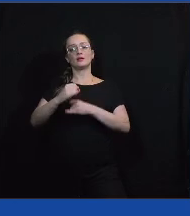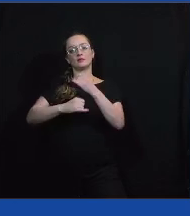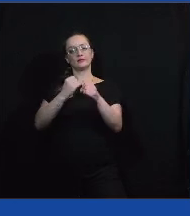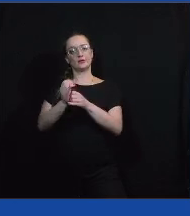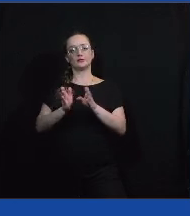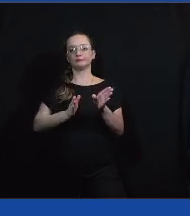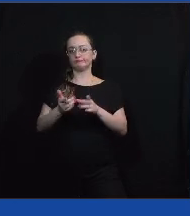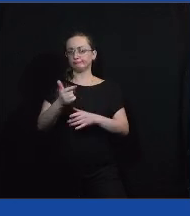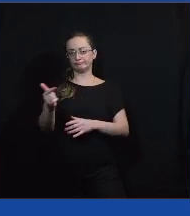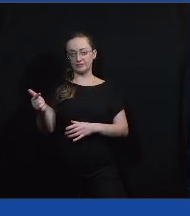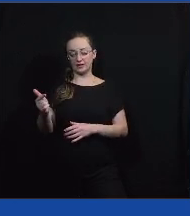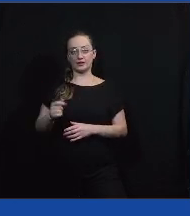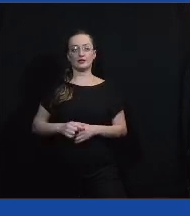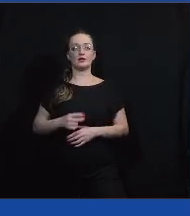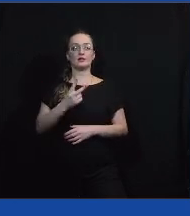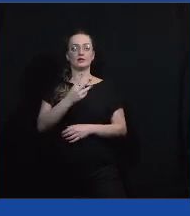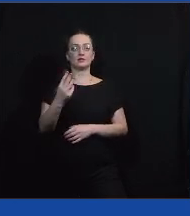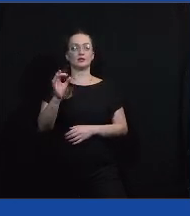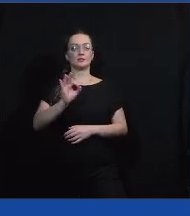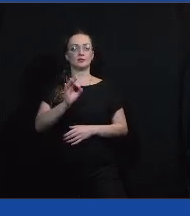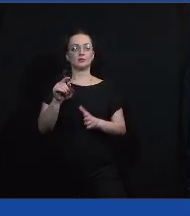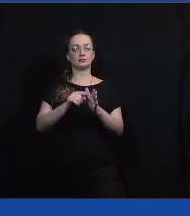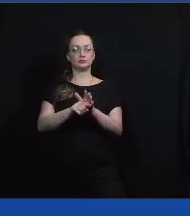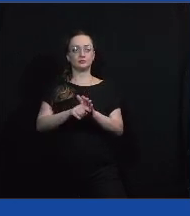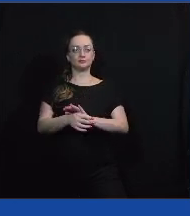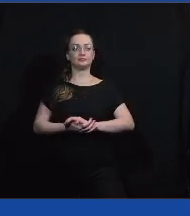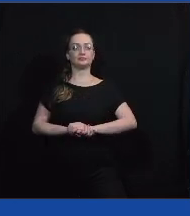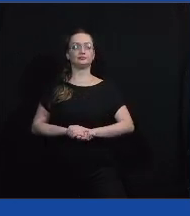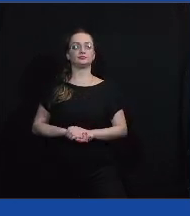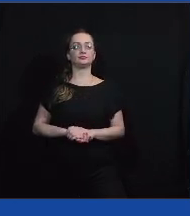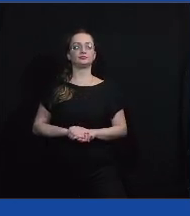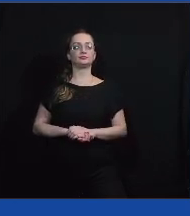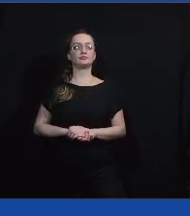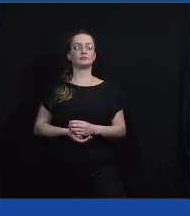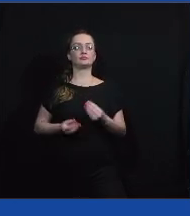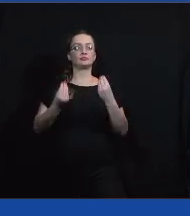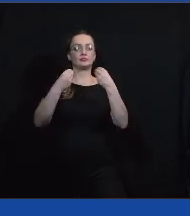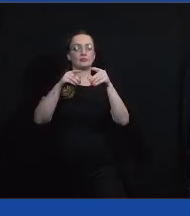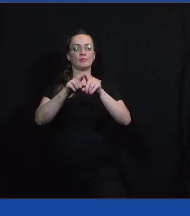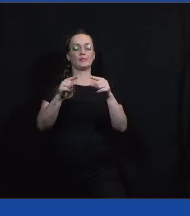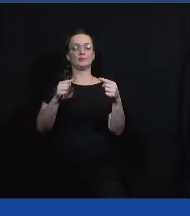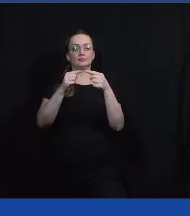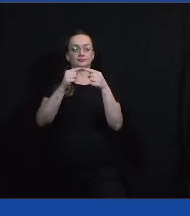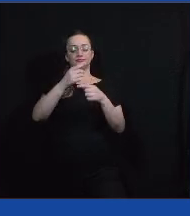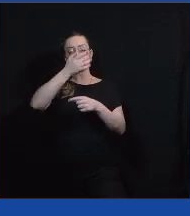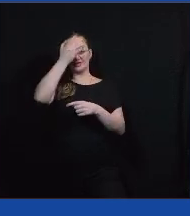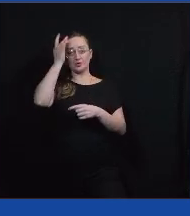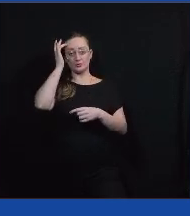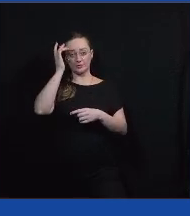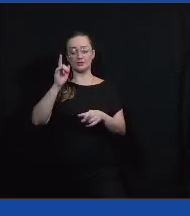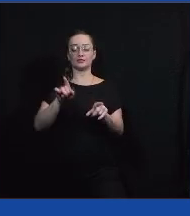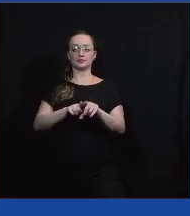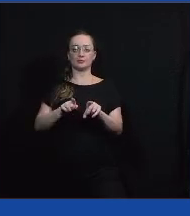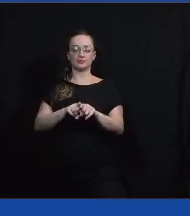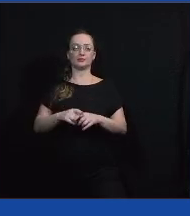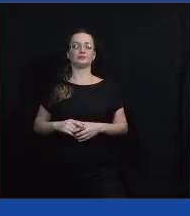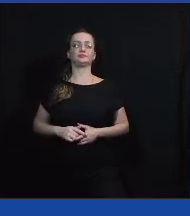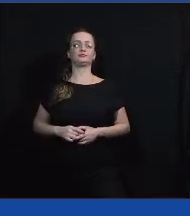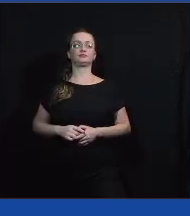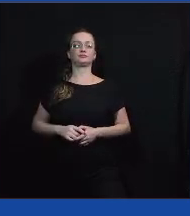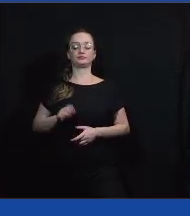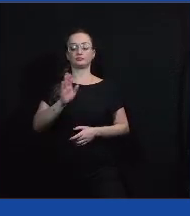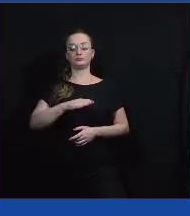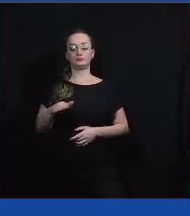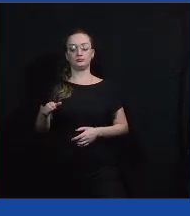pesquisas, 23%, vou colocar aqui um também que tem a ver com saúde mental, mas que tem a ver também, então, alunos